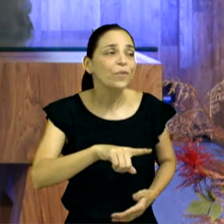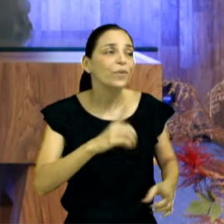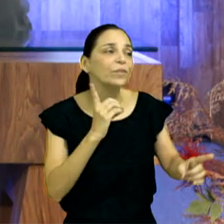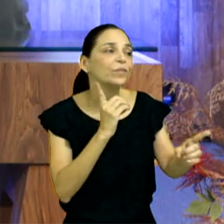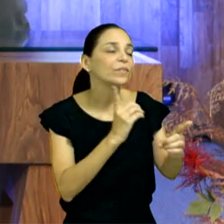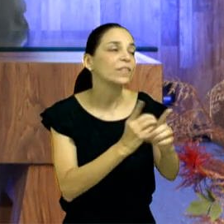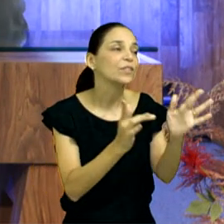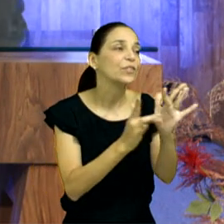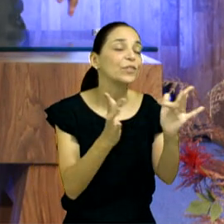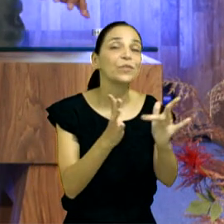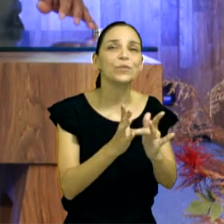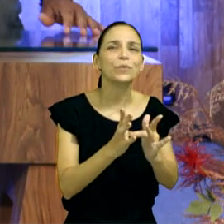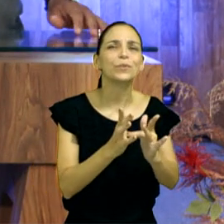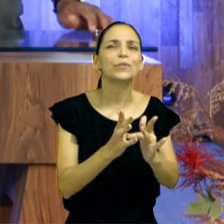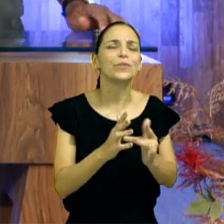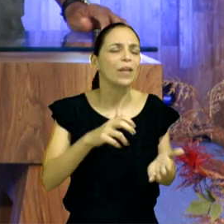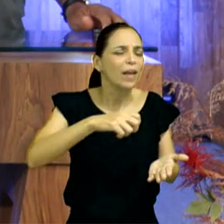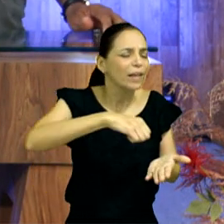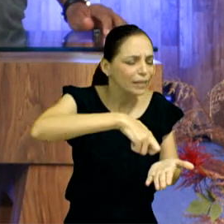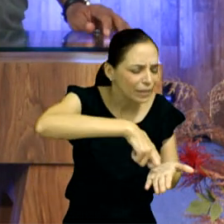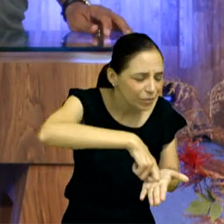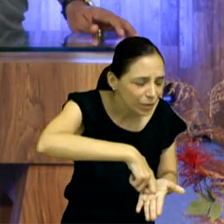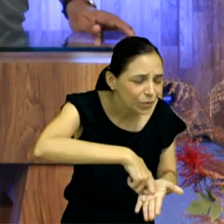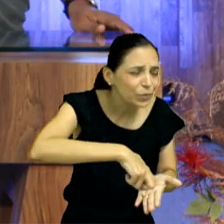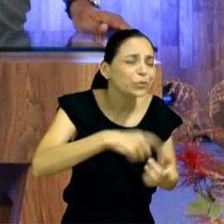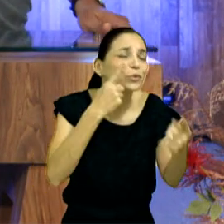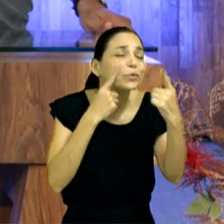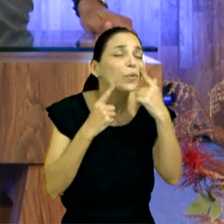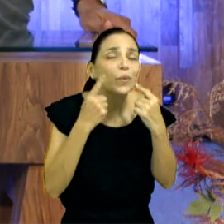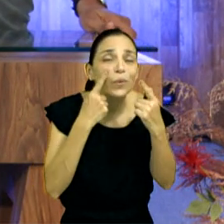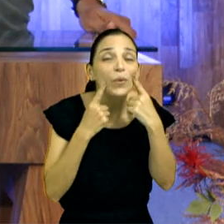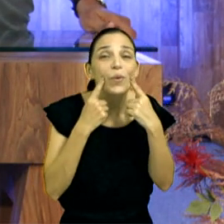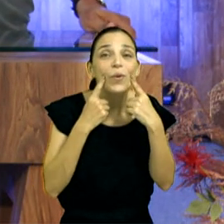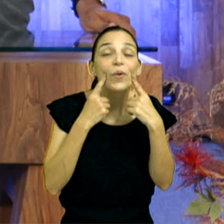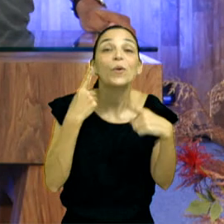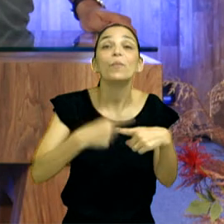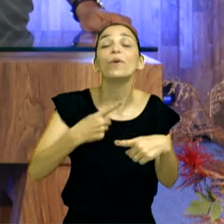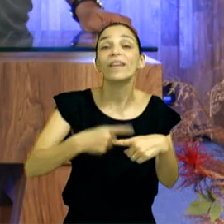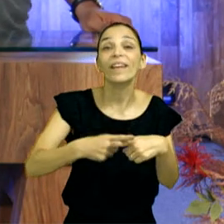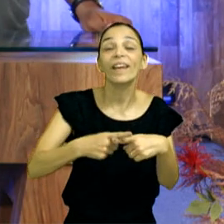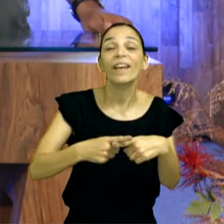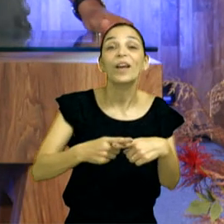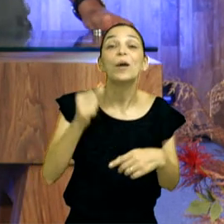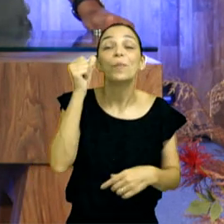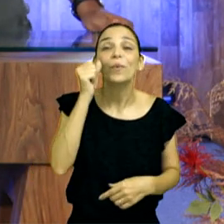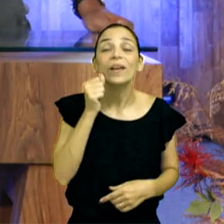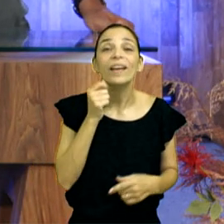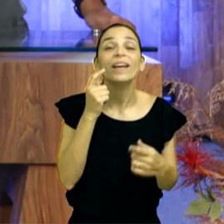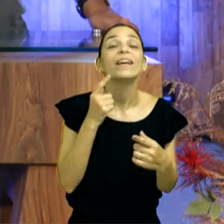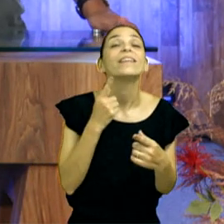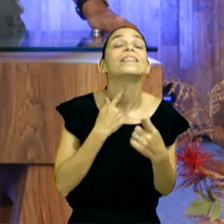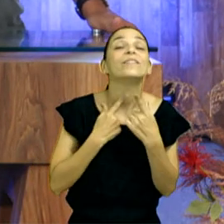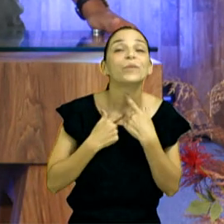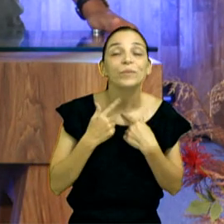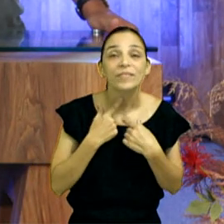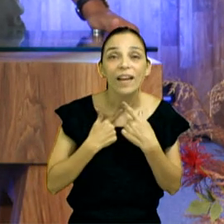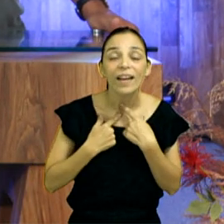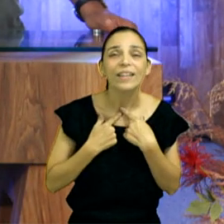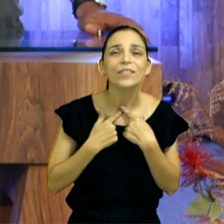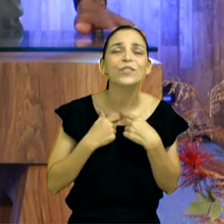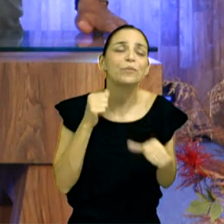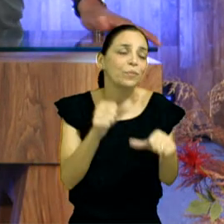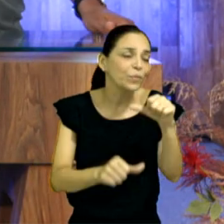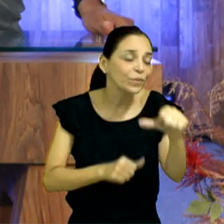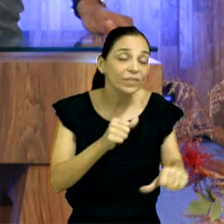coisa estava acontecendo no seu coração, concordam? Havia arrependimento, havia desejo de mudança e ela estava, soube que